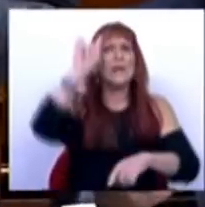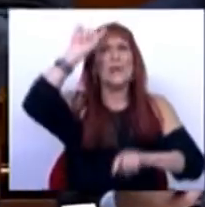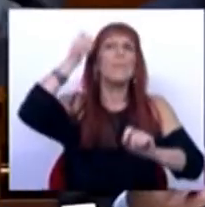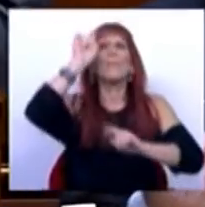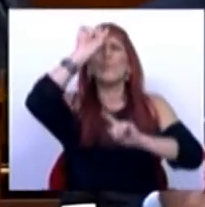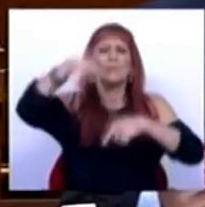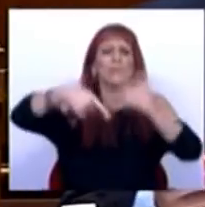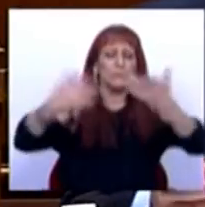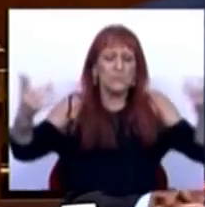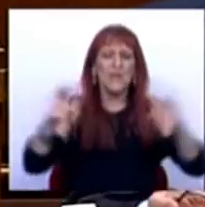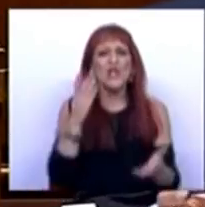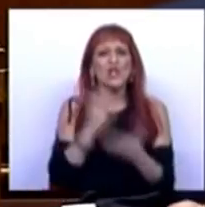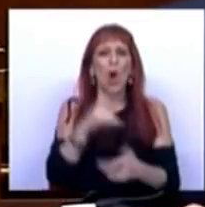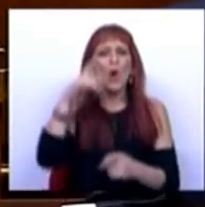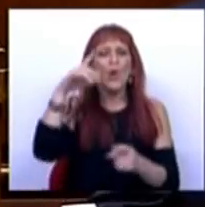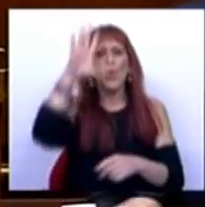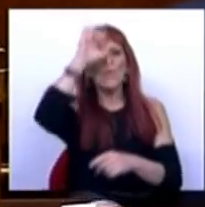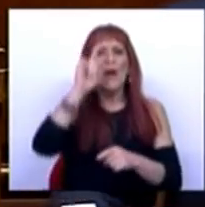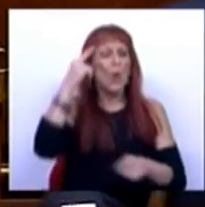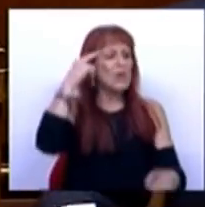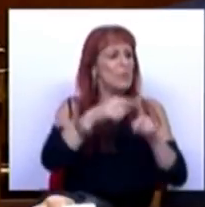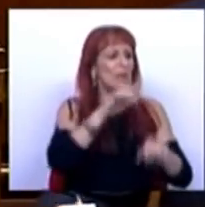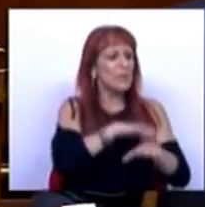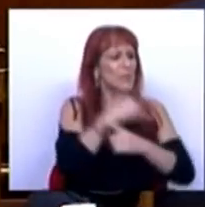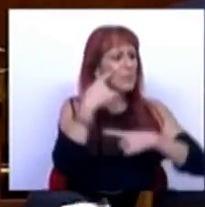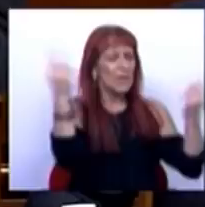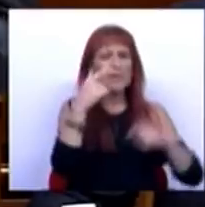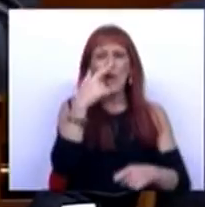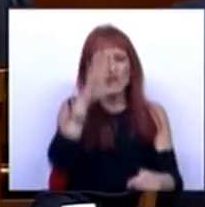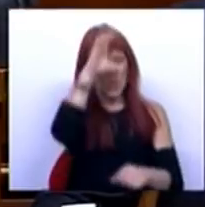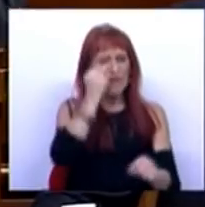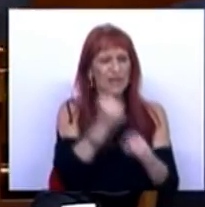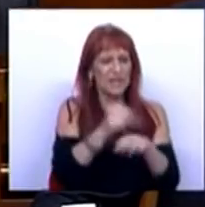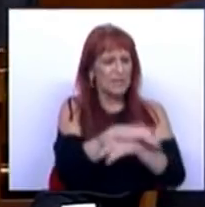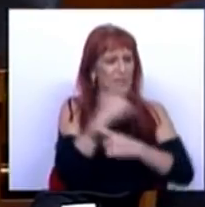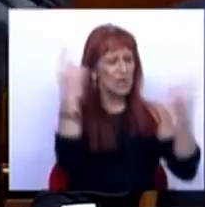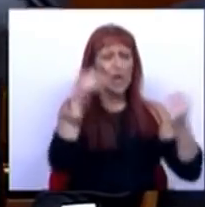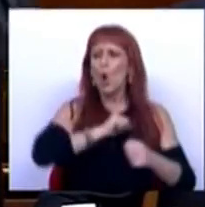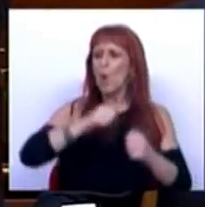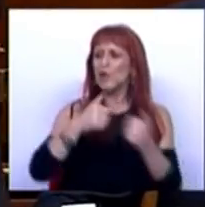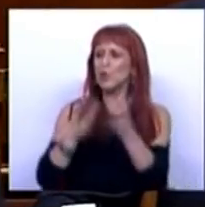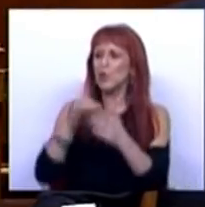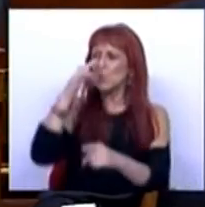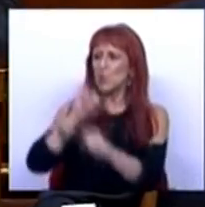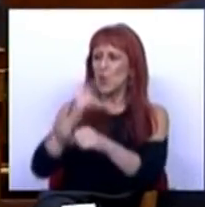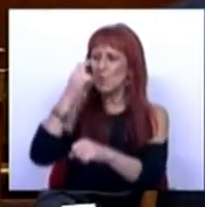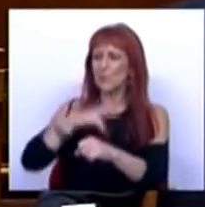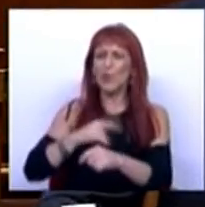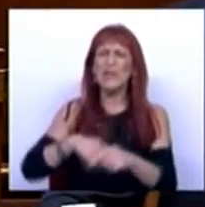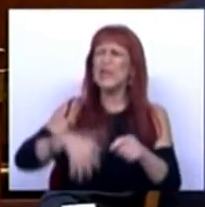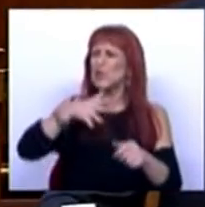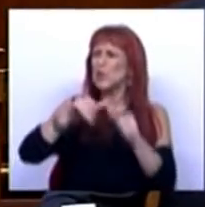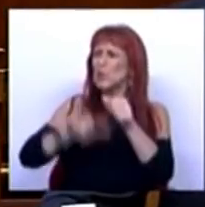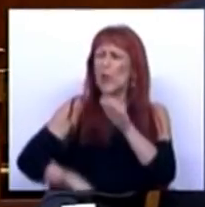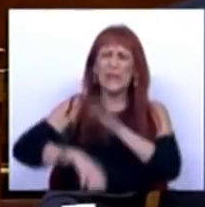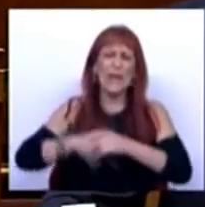lá mais, porque aí só governava para os funcionários públicos. Éramos o Governo dos funcionários públicos e contra todos os portugueses. Foi o discurso todo à direita,